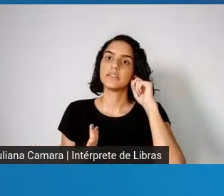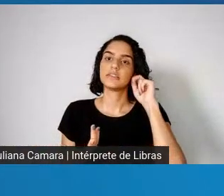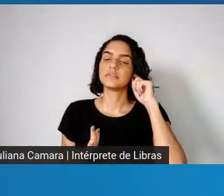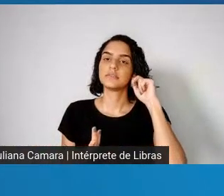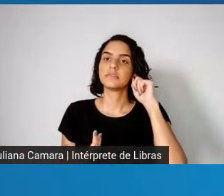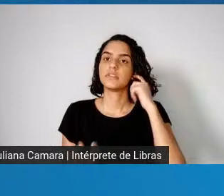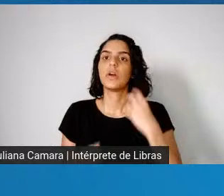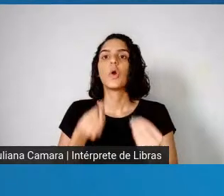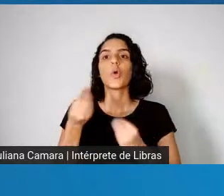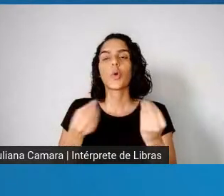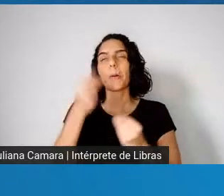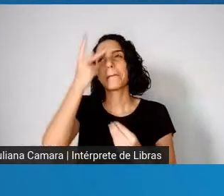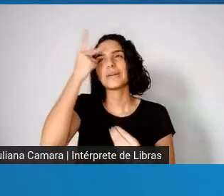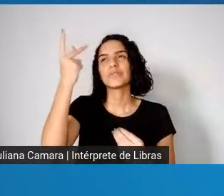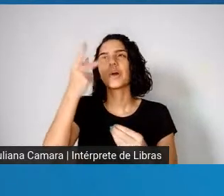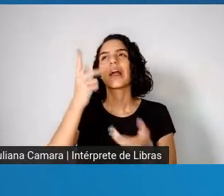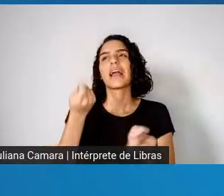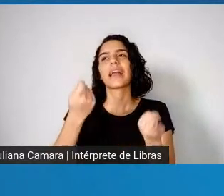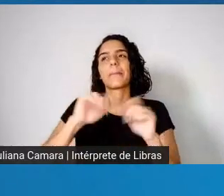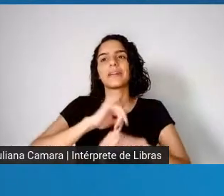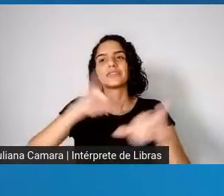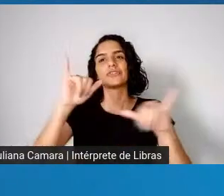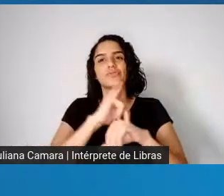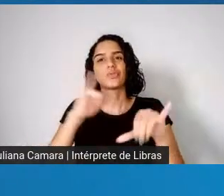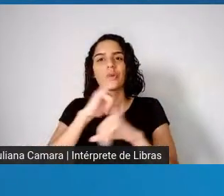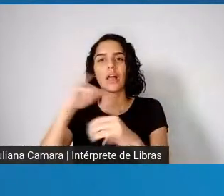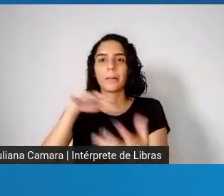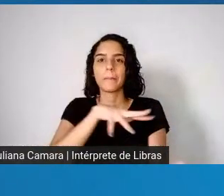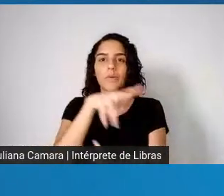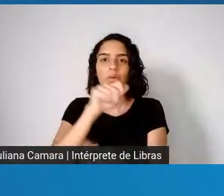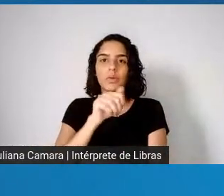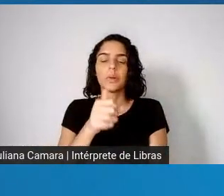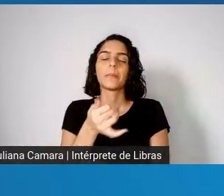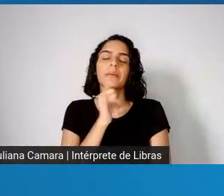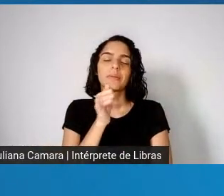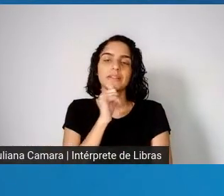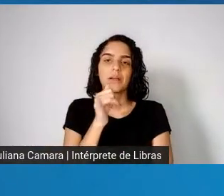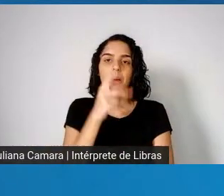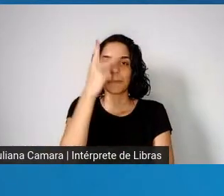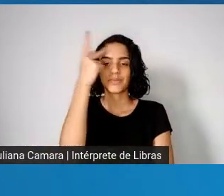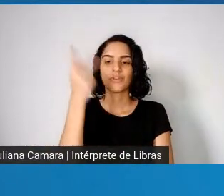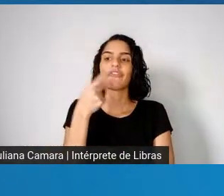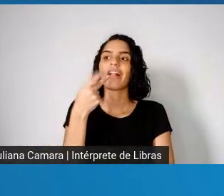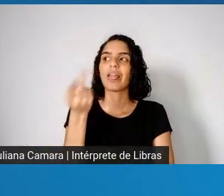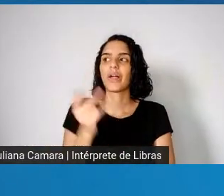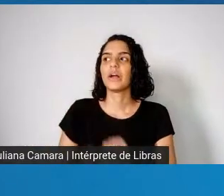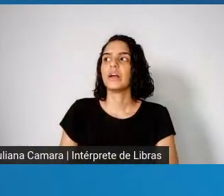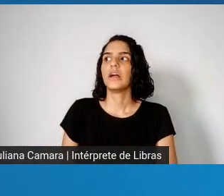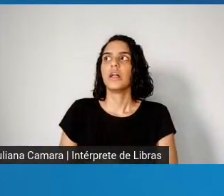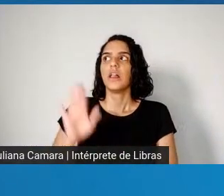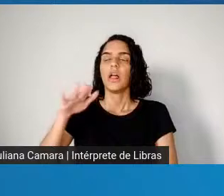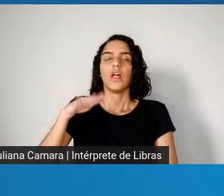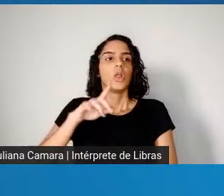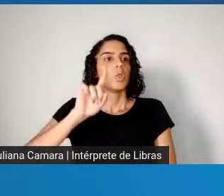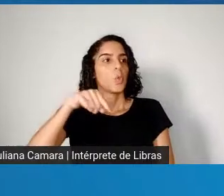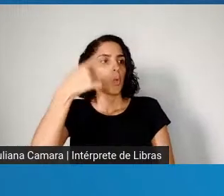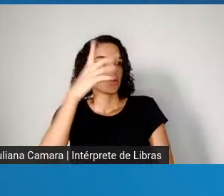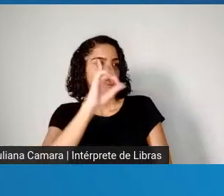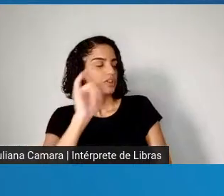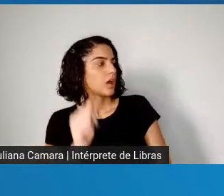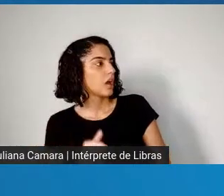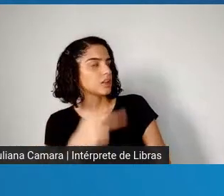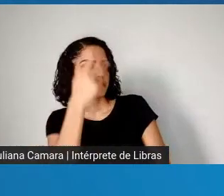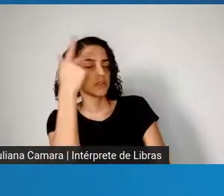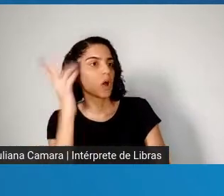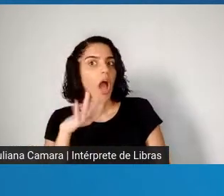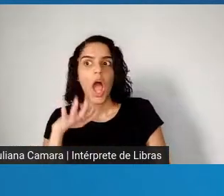fala para o mundo e, no dia seguinte, todo mundo está dizendo, olha, o Fosse falou, ele falou, ele disse isso. Então, assim,